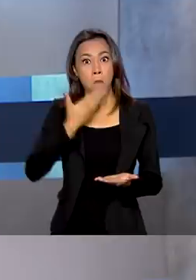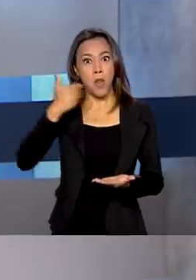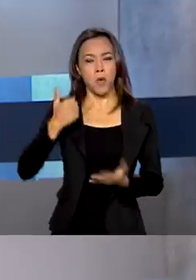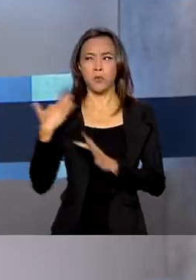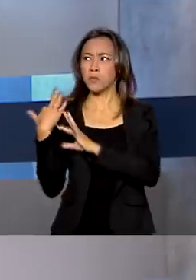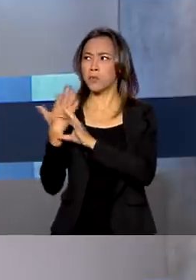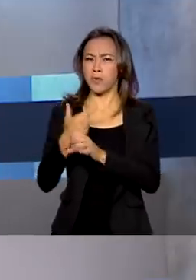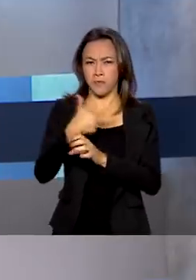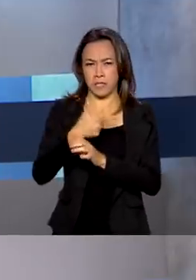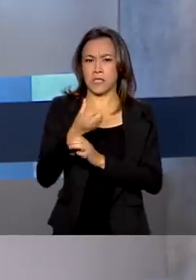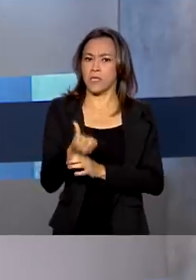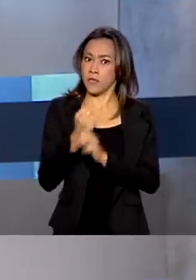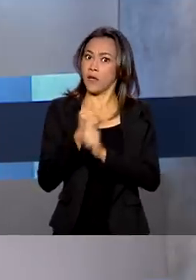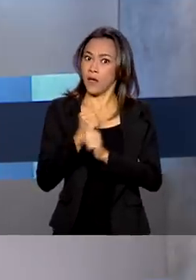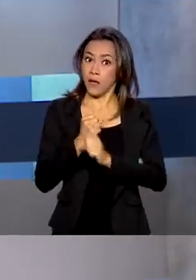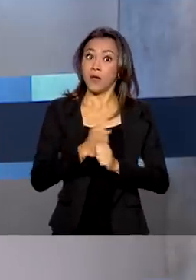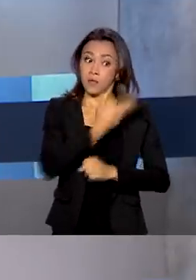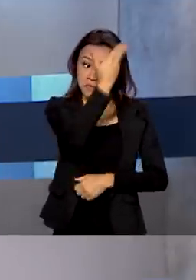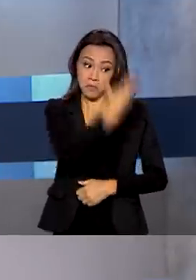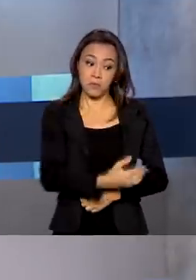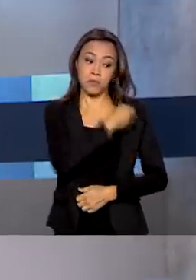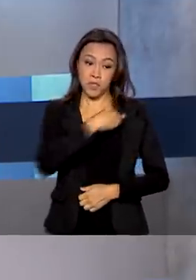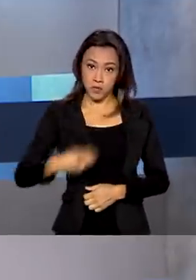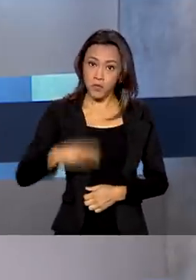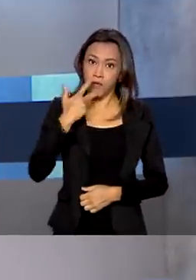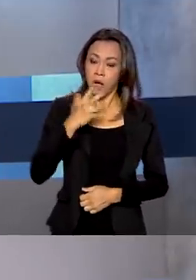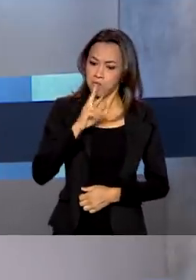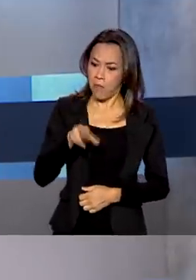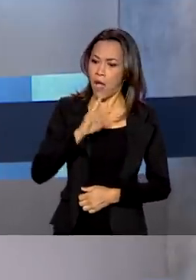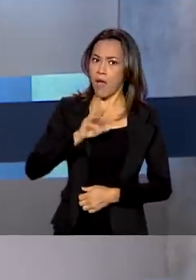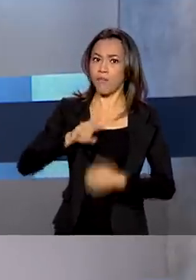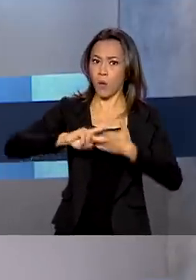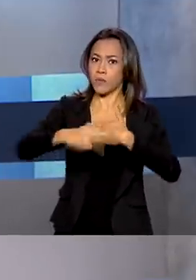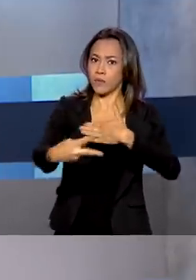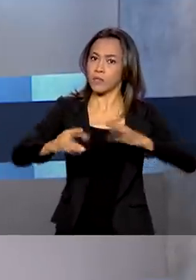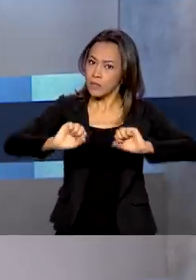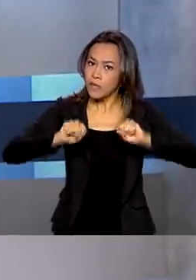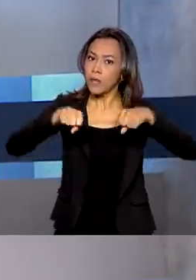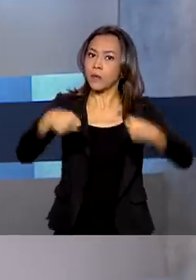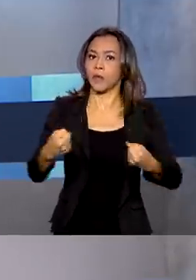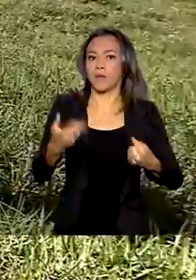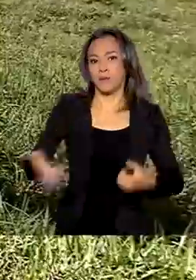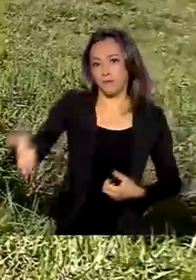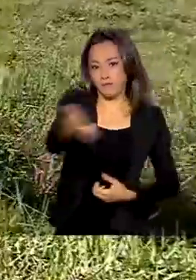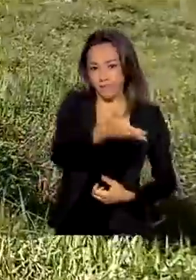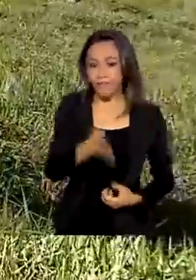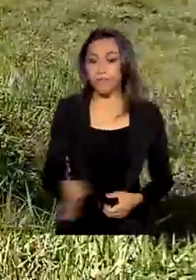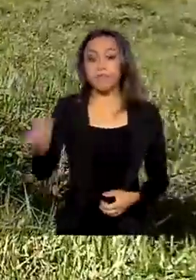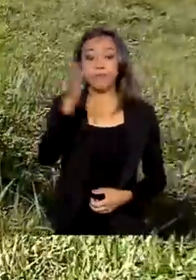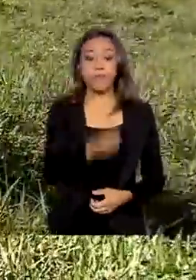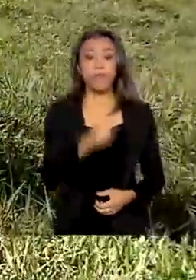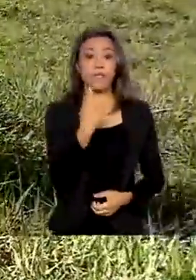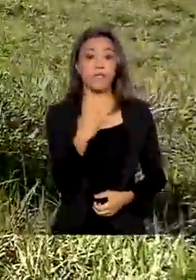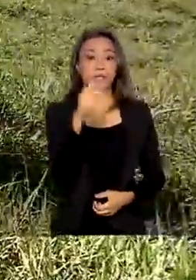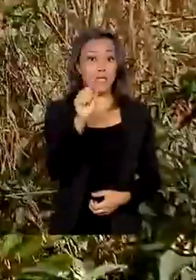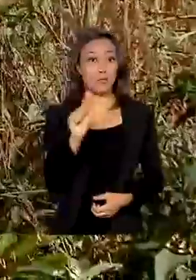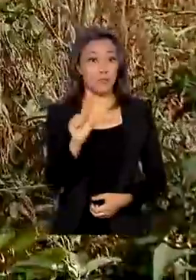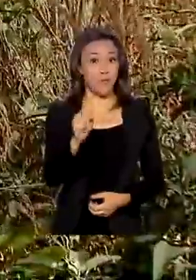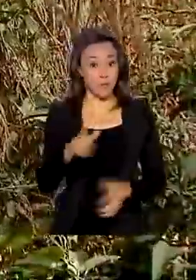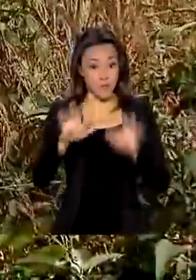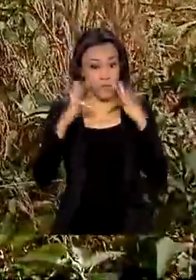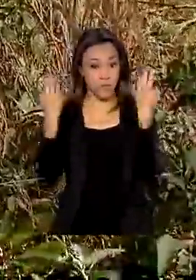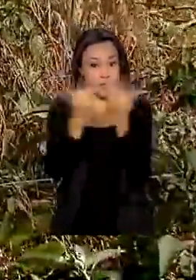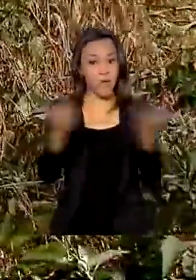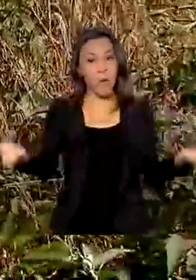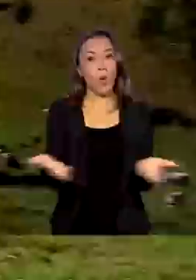ministro da economia, um sinal de recuperação das empresas. E veja também, 17 mil famílias do Maranhão recebem